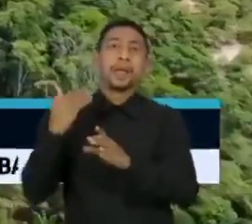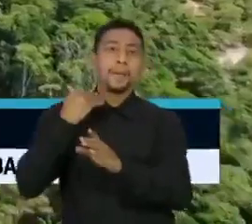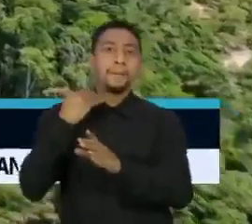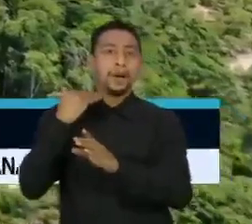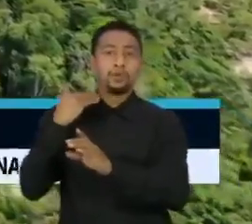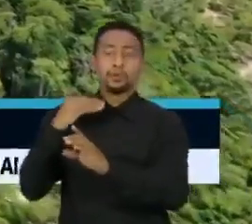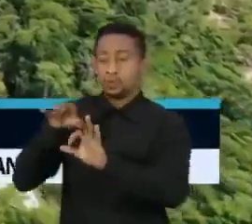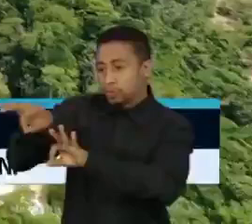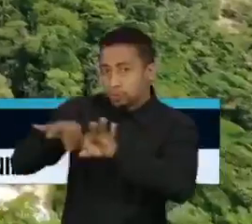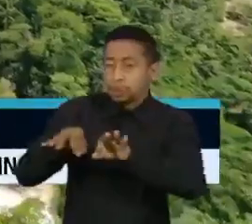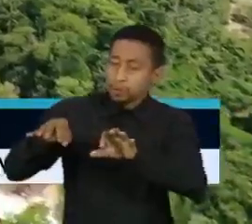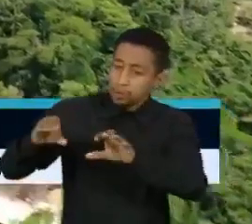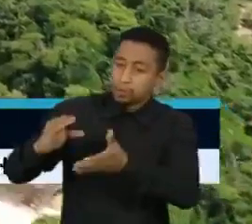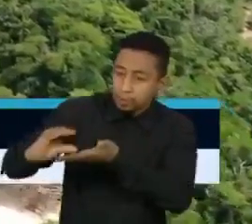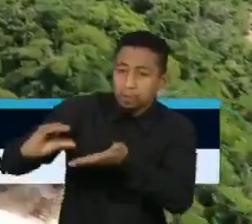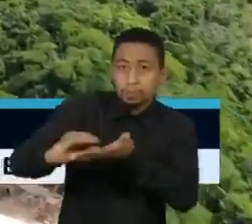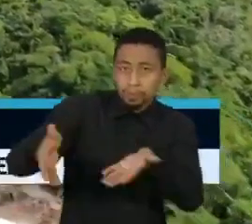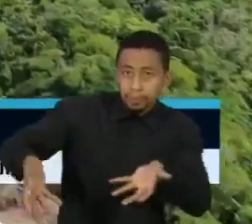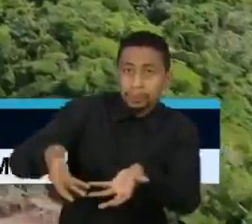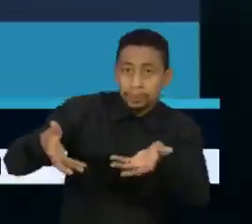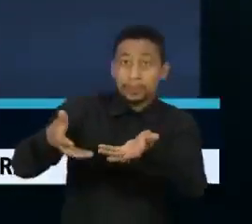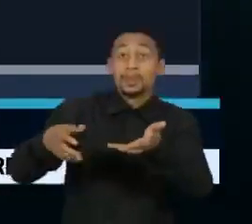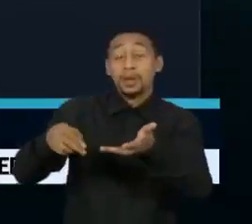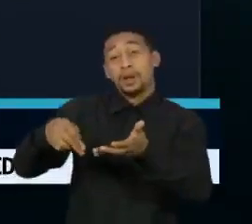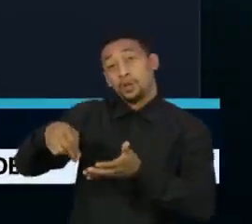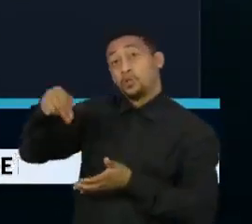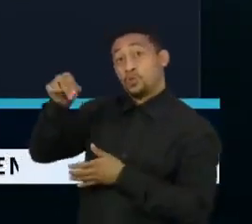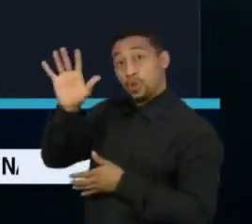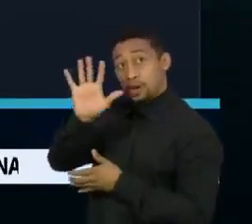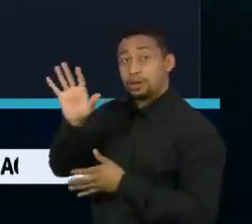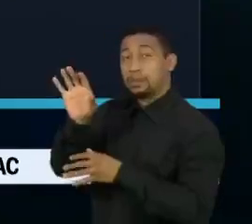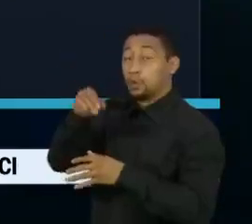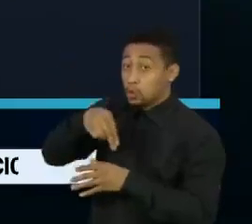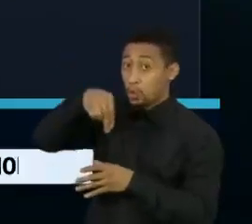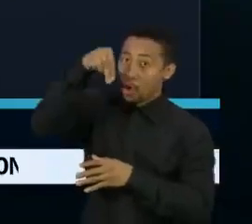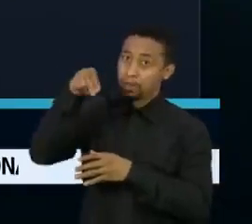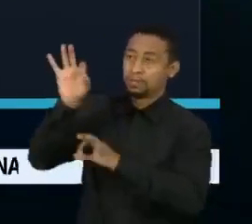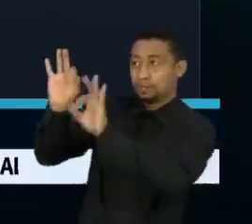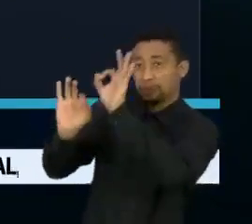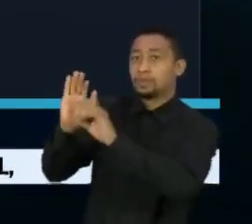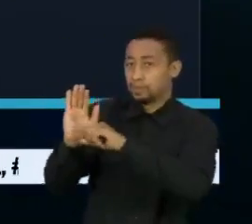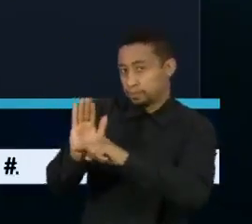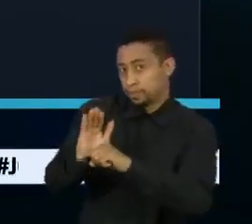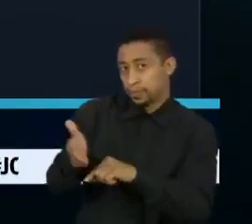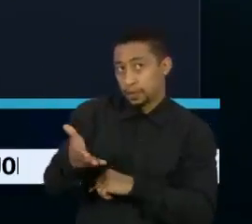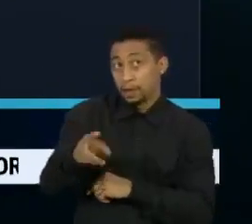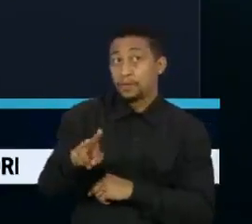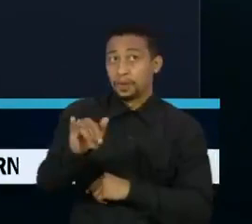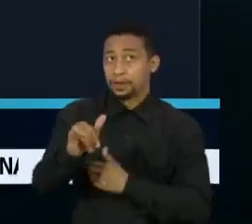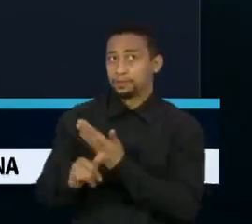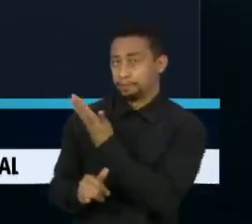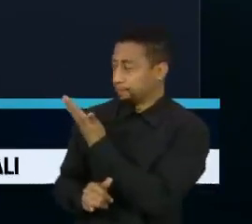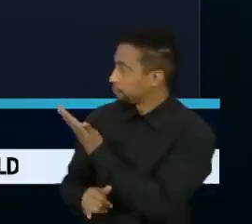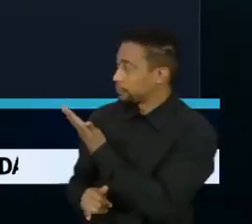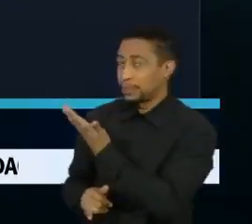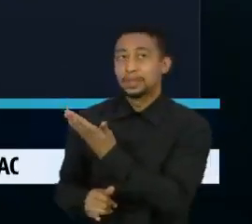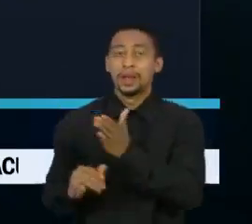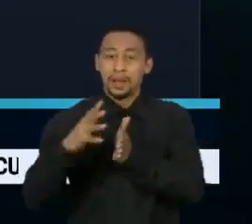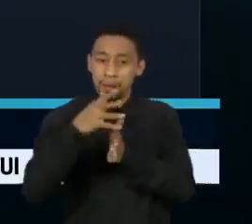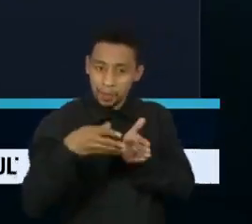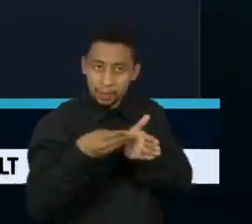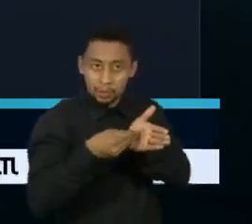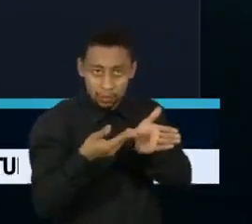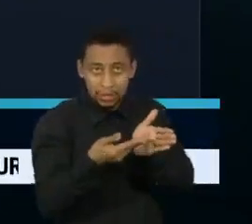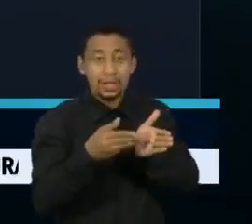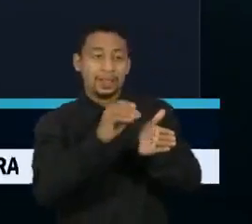fundos, como o Fundo Constitucional do Norte. A ideia, patrocinada pelo consórcio Amazônia Legal, formado